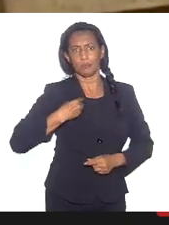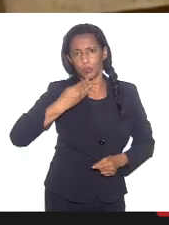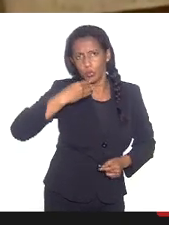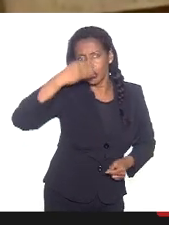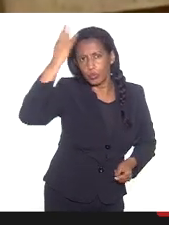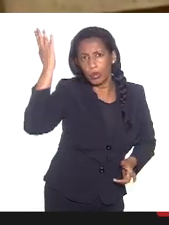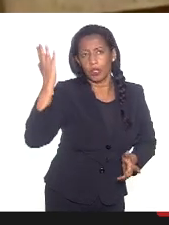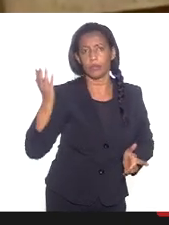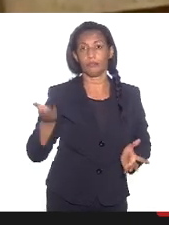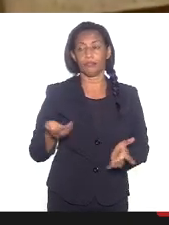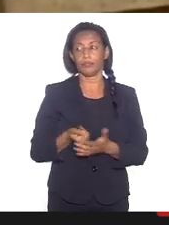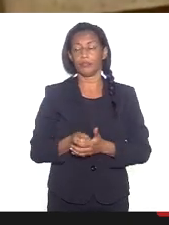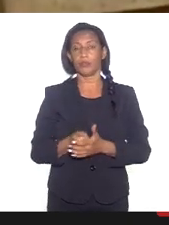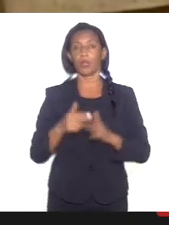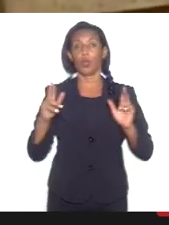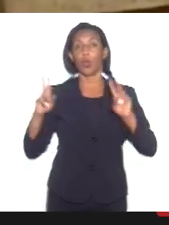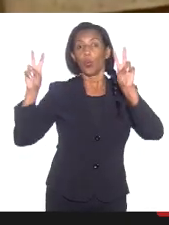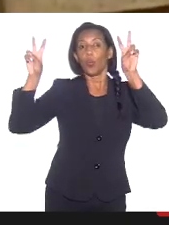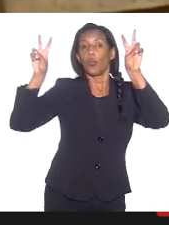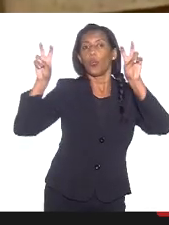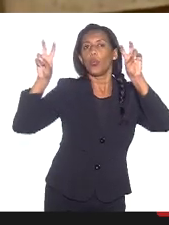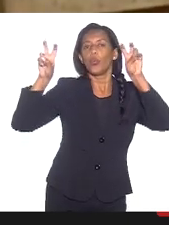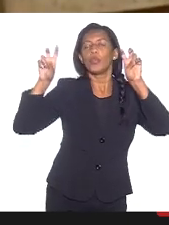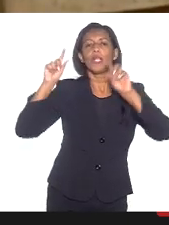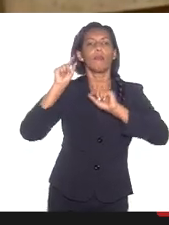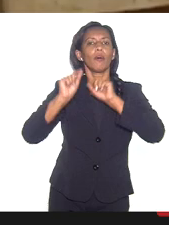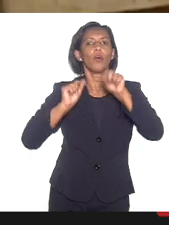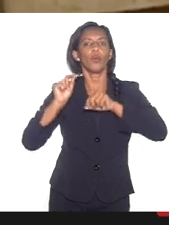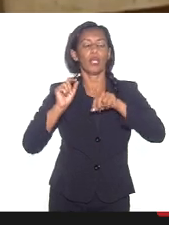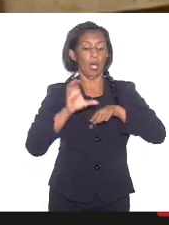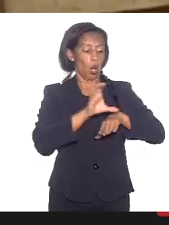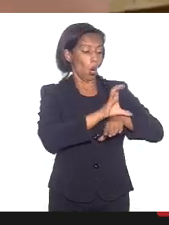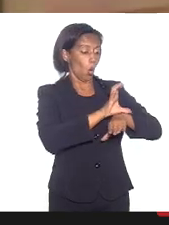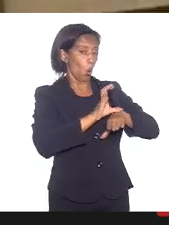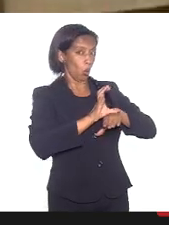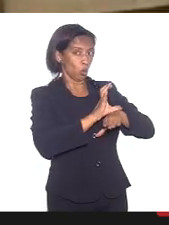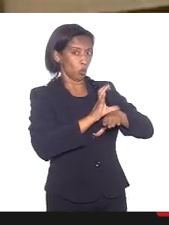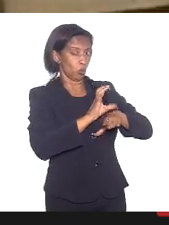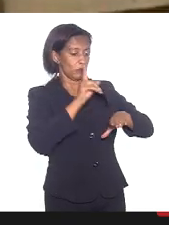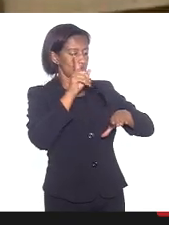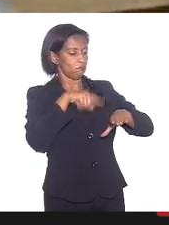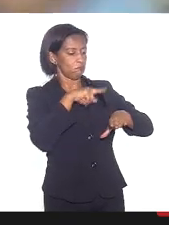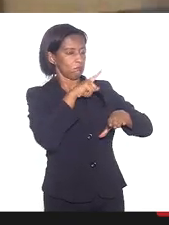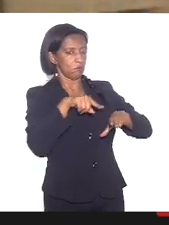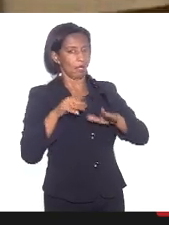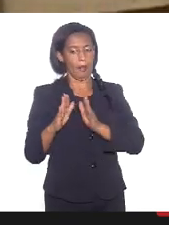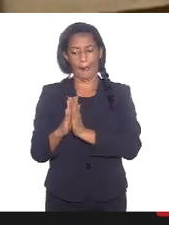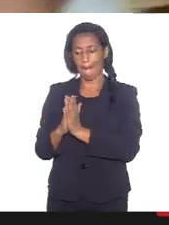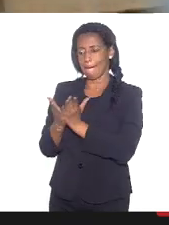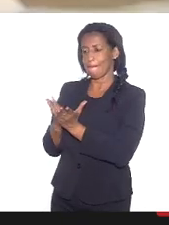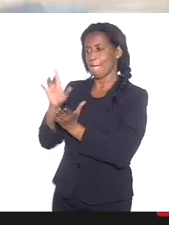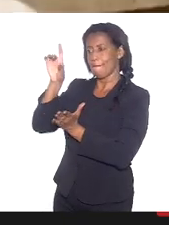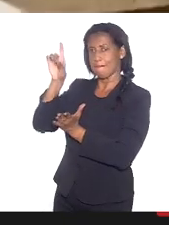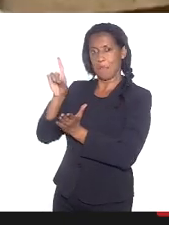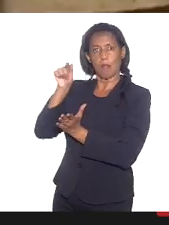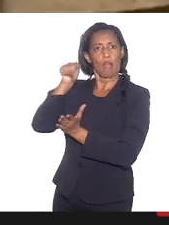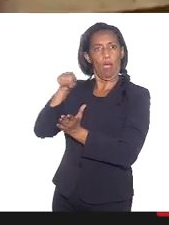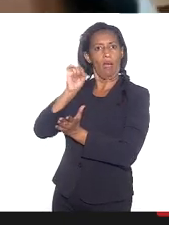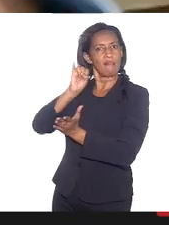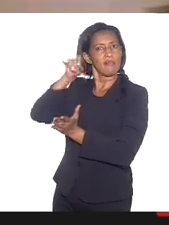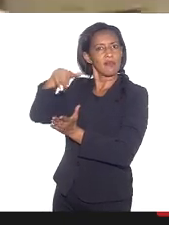o lema dele é Constituição não e Bíblia sim. Olha só. E desafia, delegado,